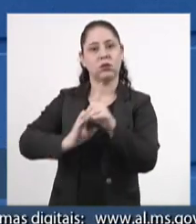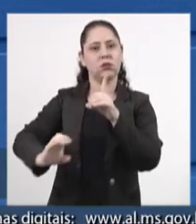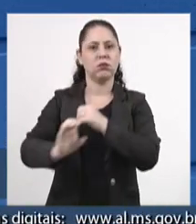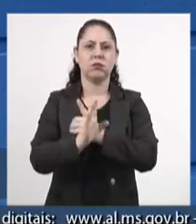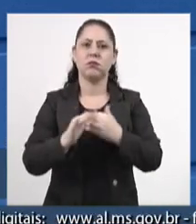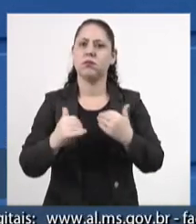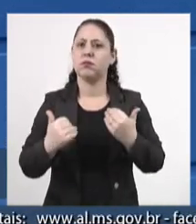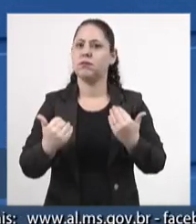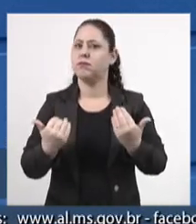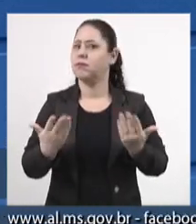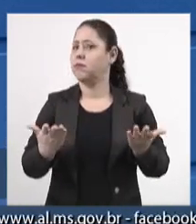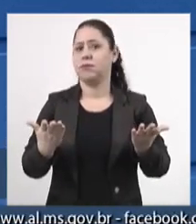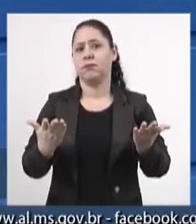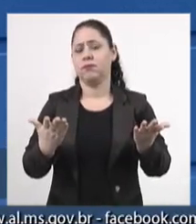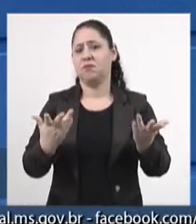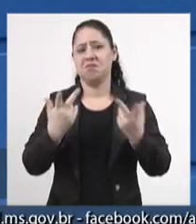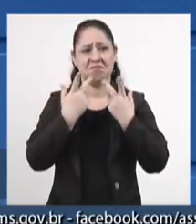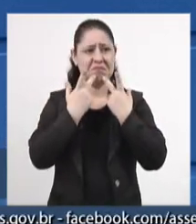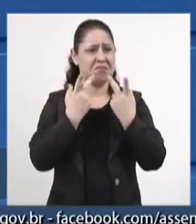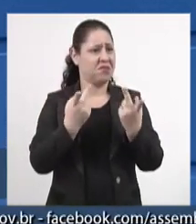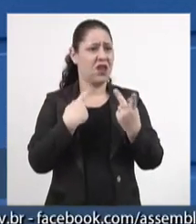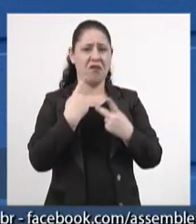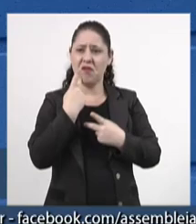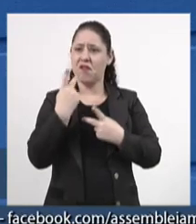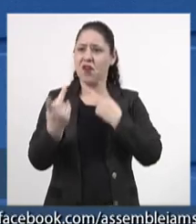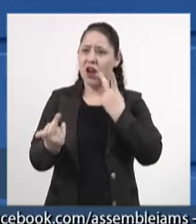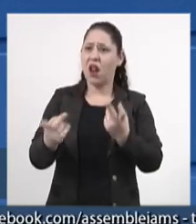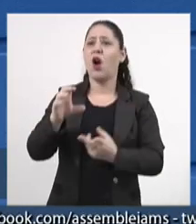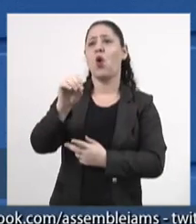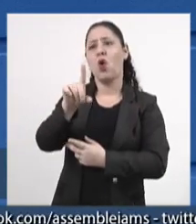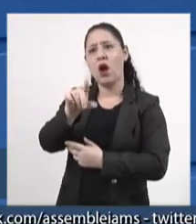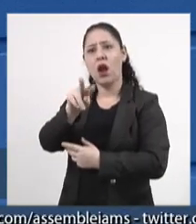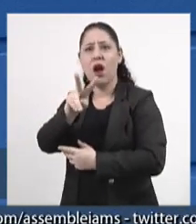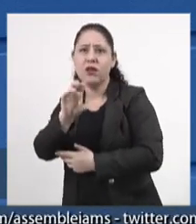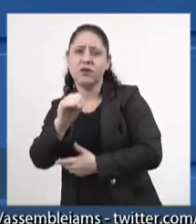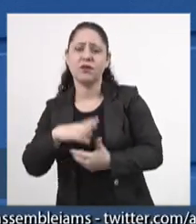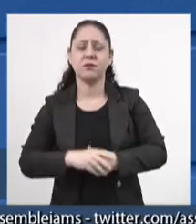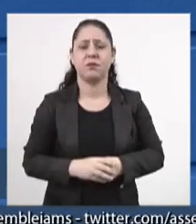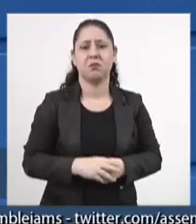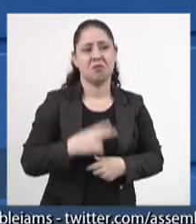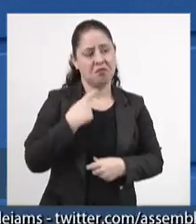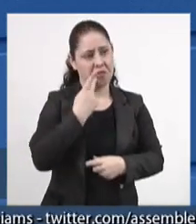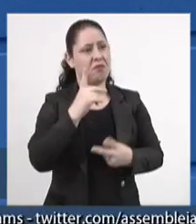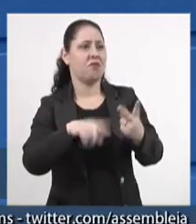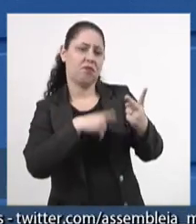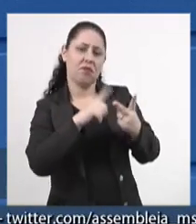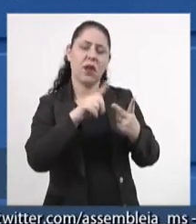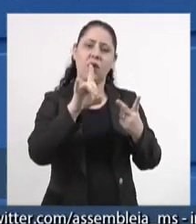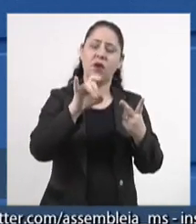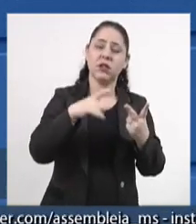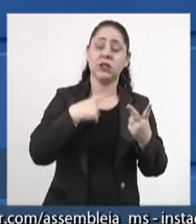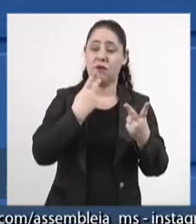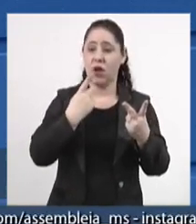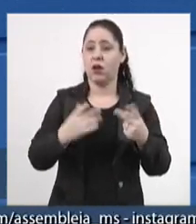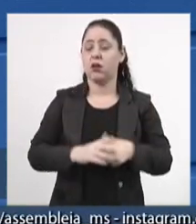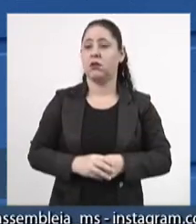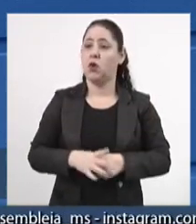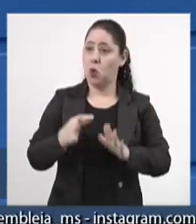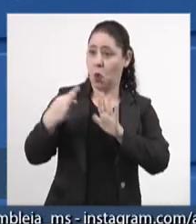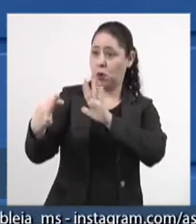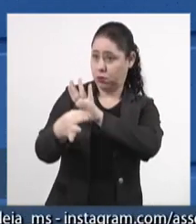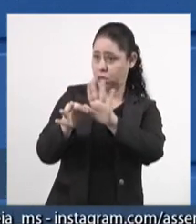científica. O senhor está falando que eu falei aí do Olavo de Carvalho, que isso aí, o senhor falou, é